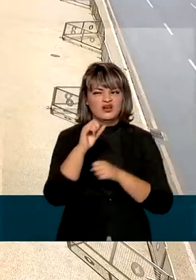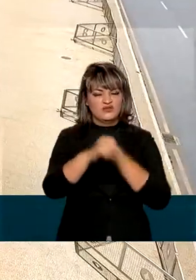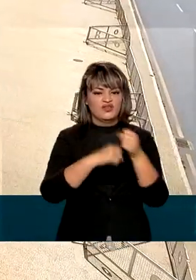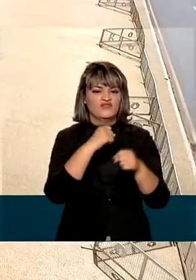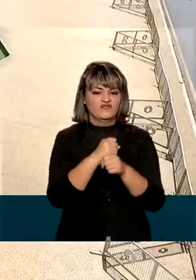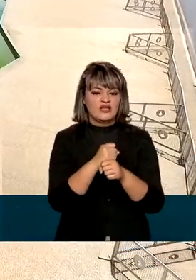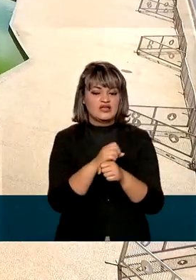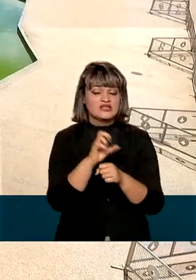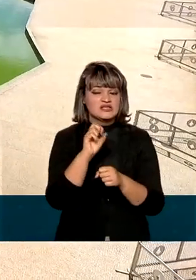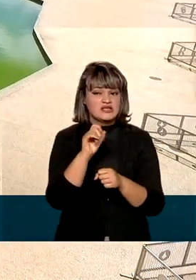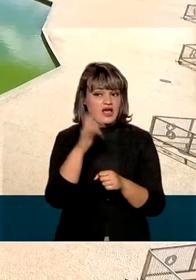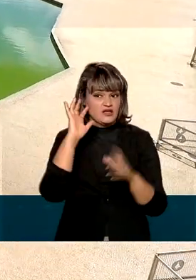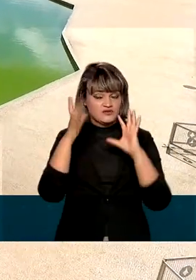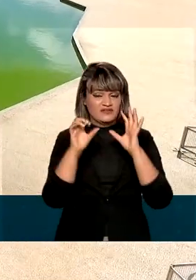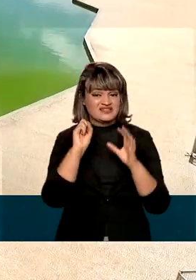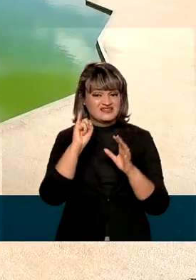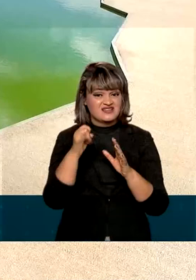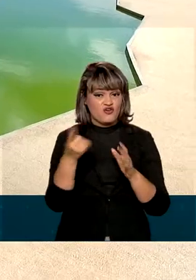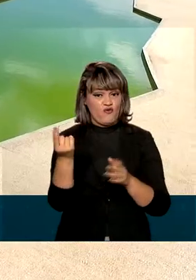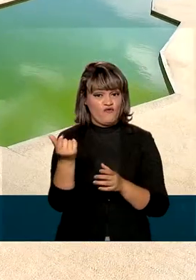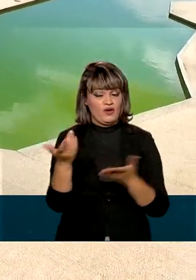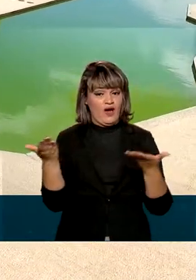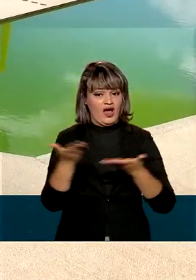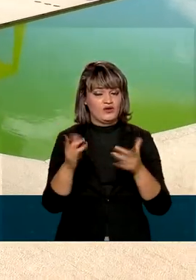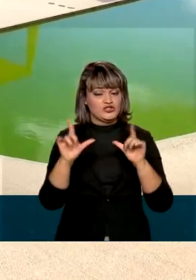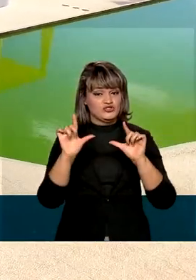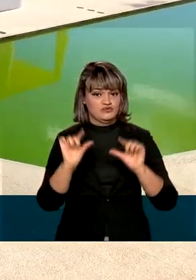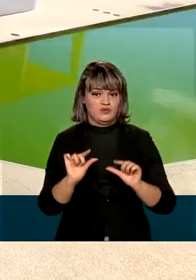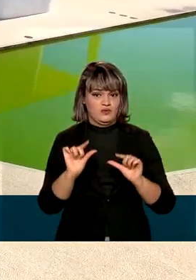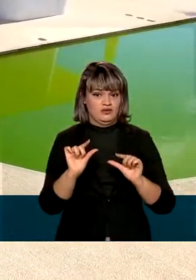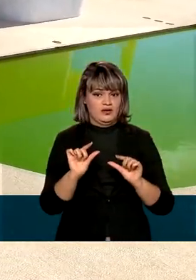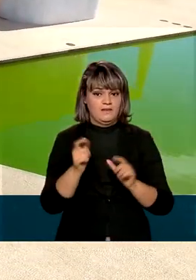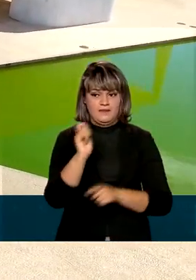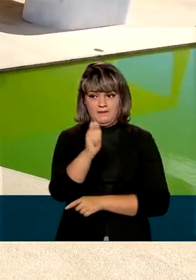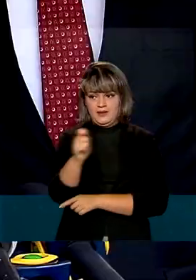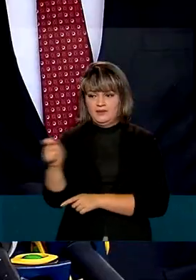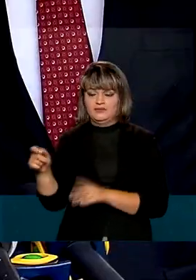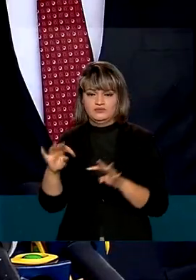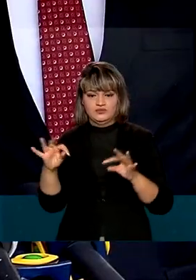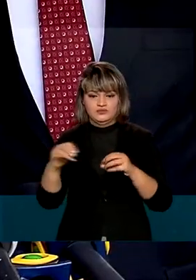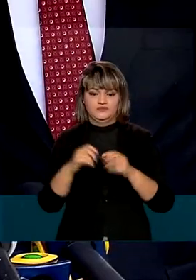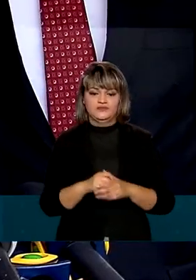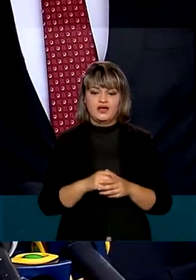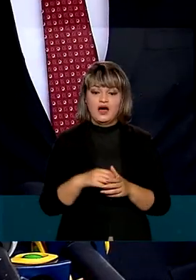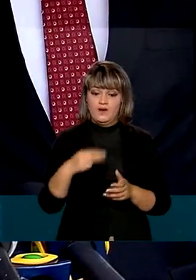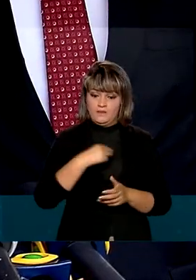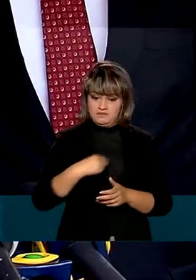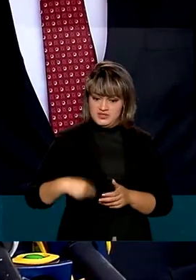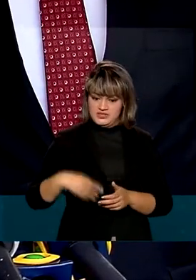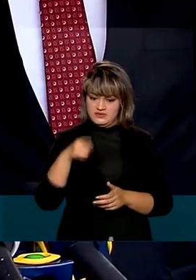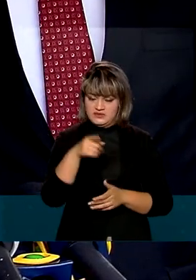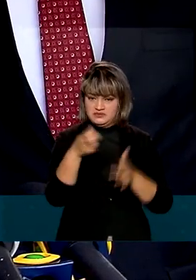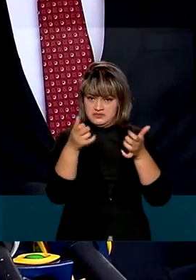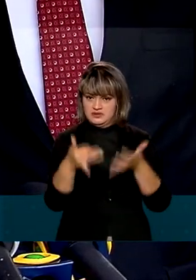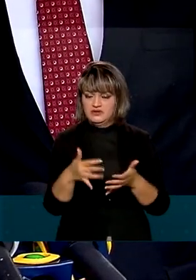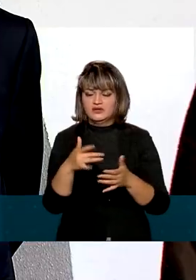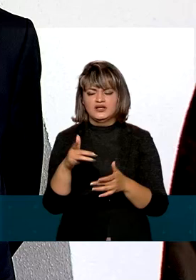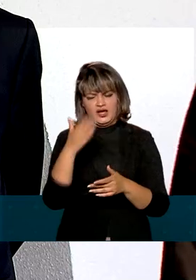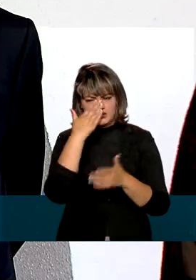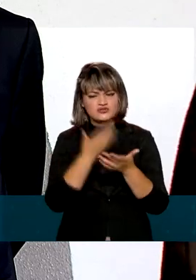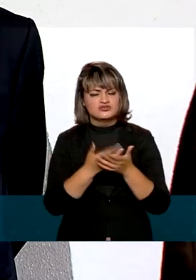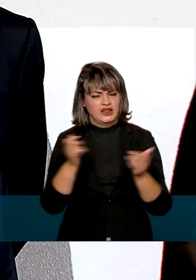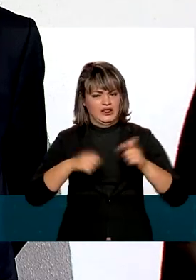ano se conseguir reduzir o valor desembolsado para o pagamento dos precatórios. O ministro Paulo Guedes disse estar